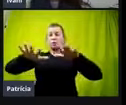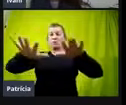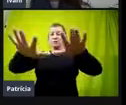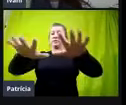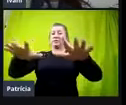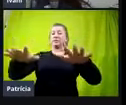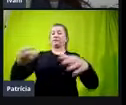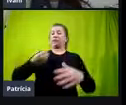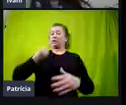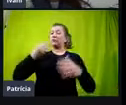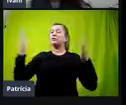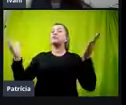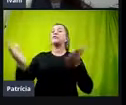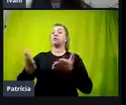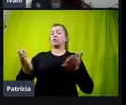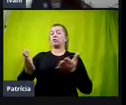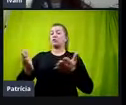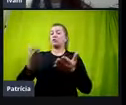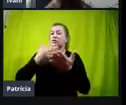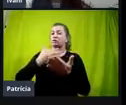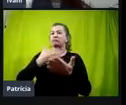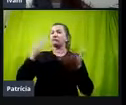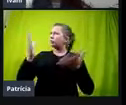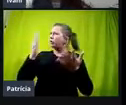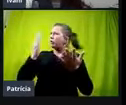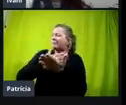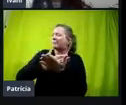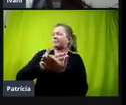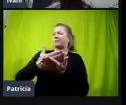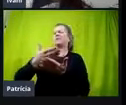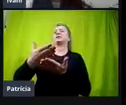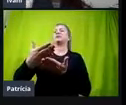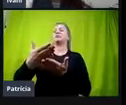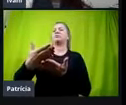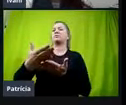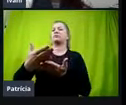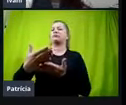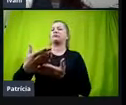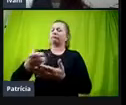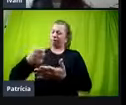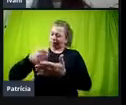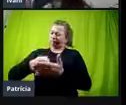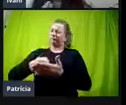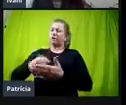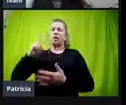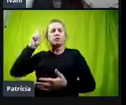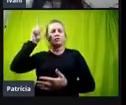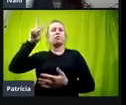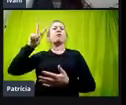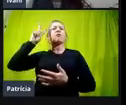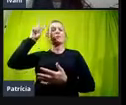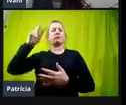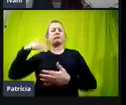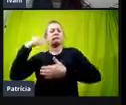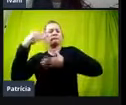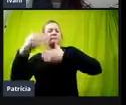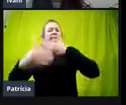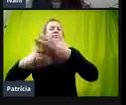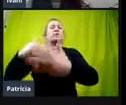vai começar, vai, já começou, né? Mas ela vai firmar, historicamente, um processo de